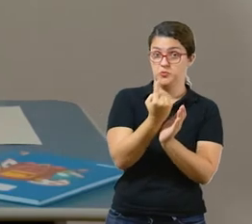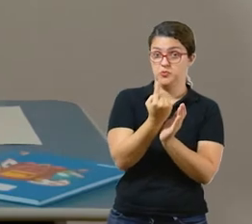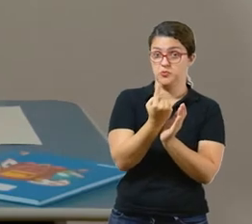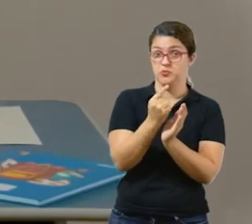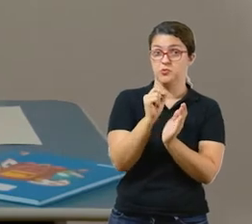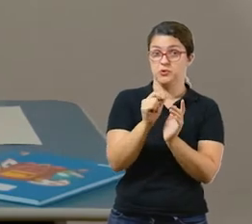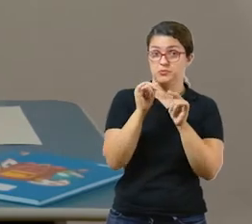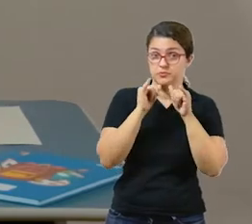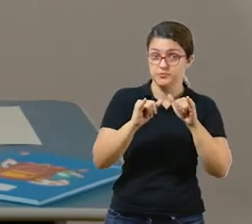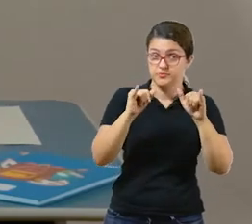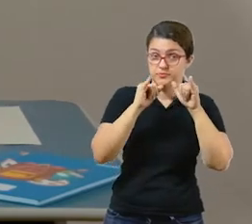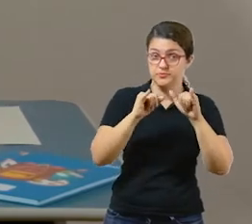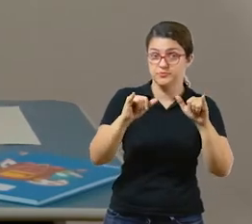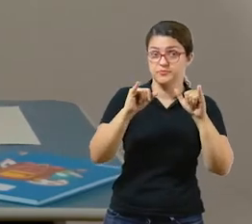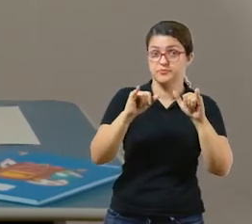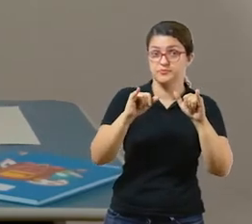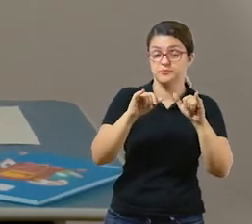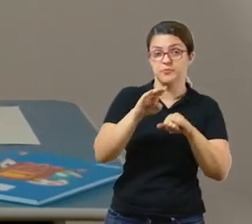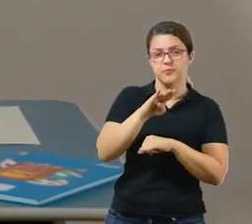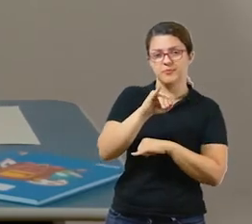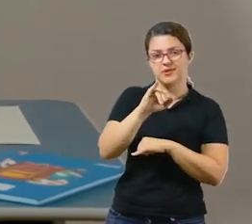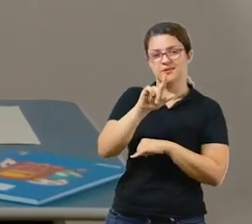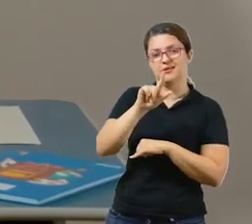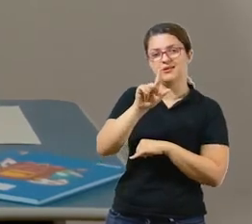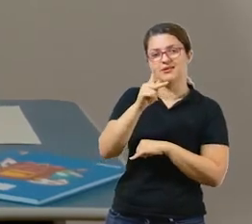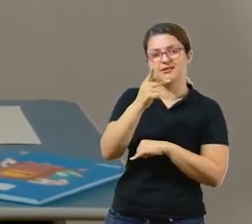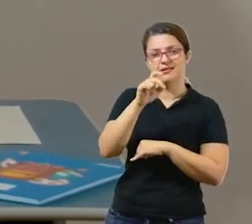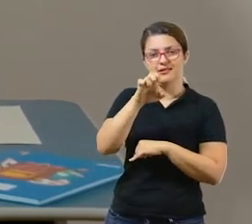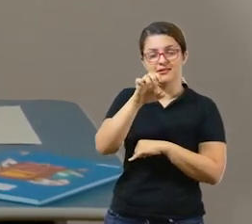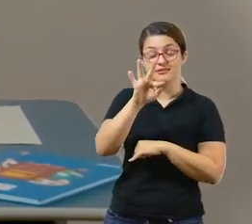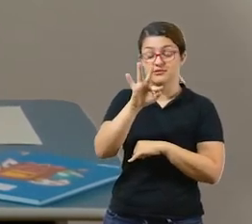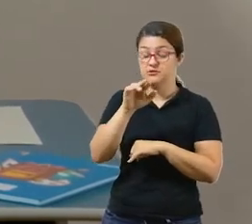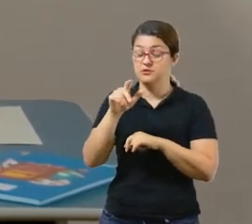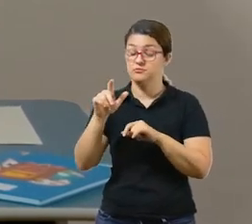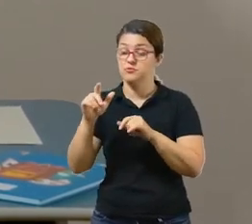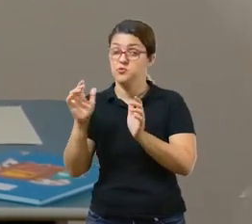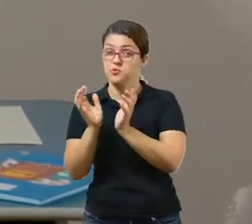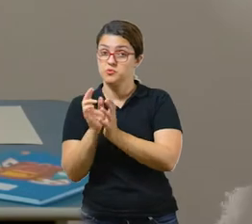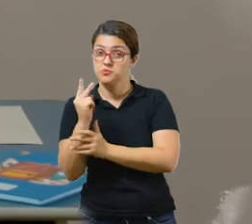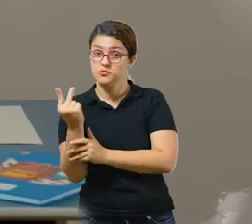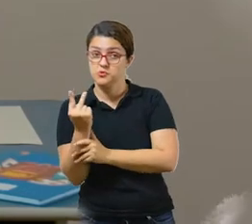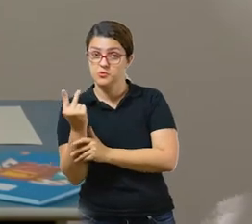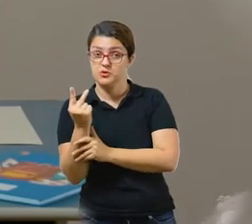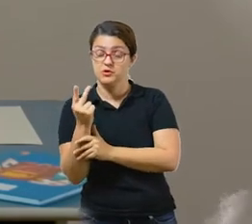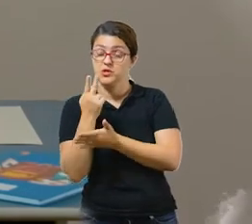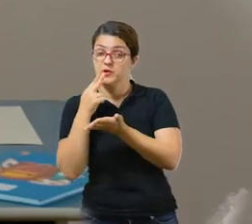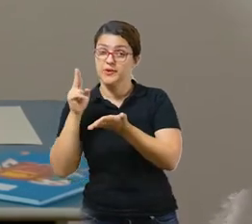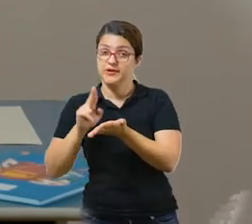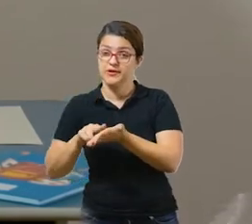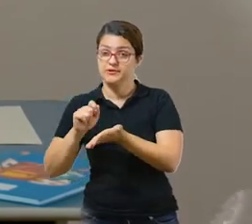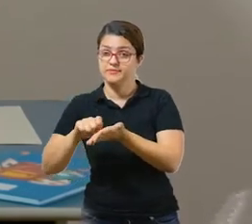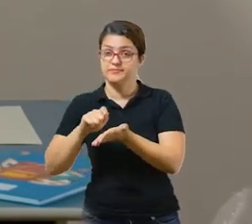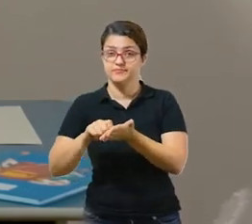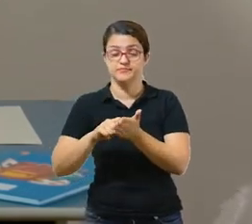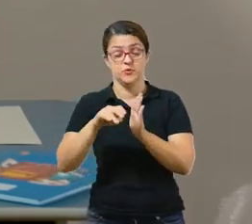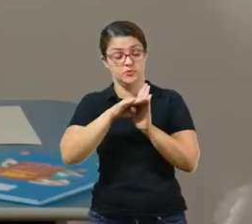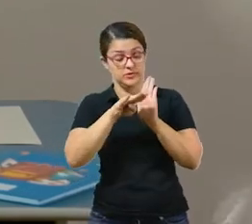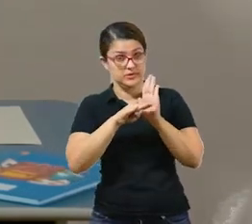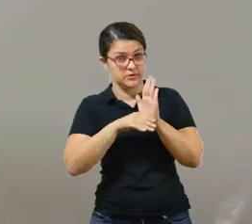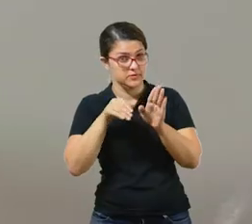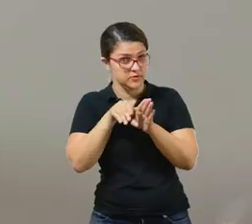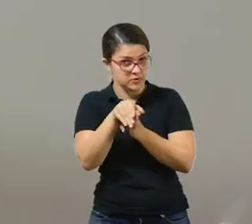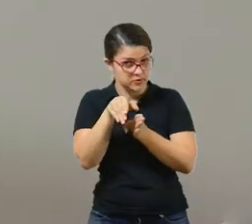bilhete e para o termo 2 uma carta. Porém, eu trouxe aqui já um roteirinho também para auxiliá-los.